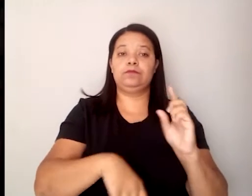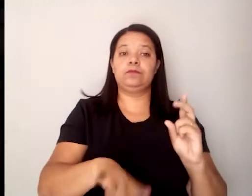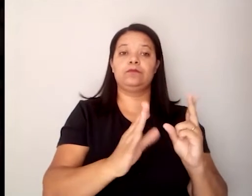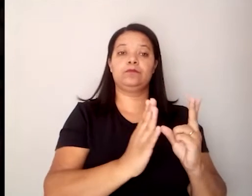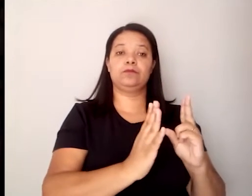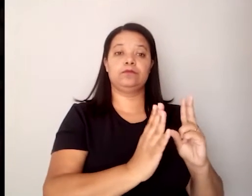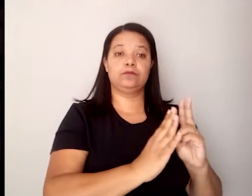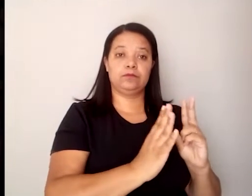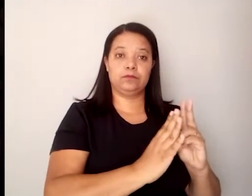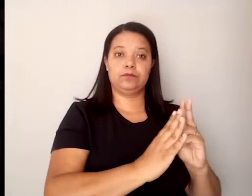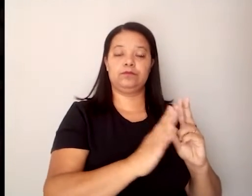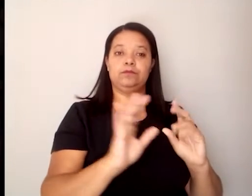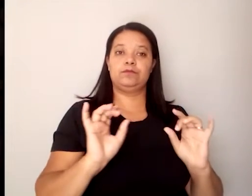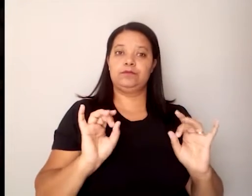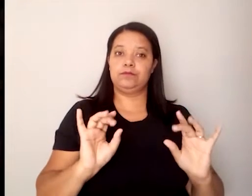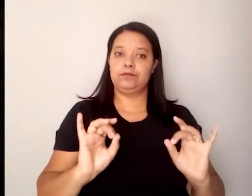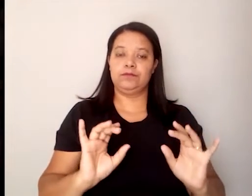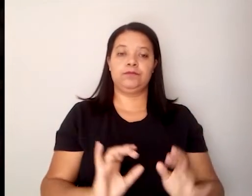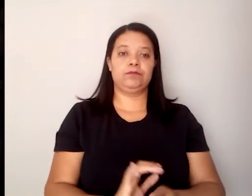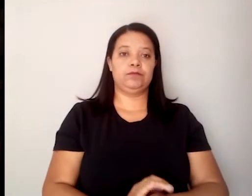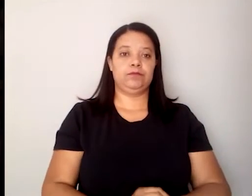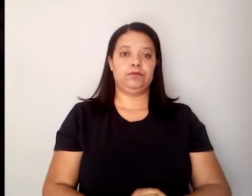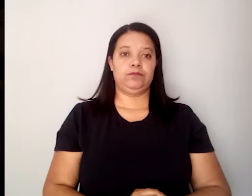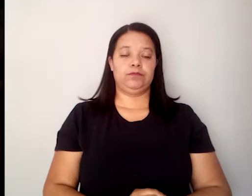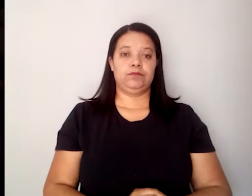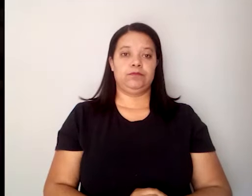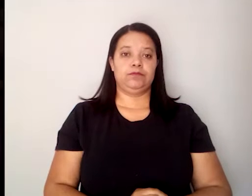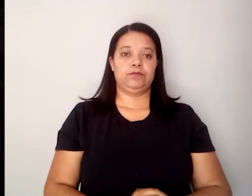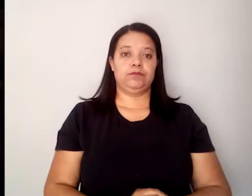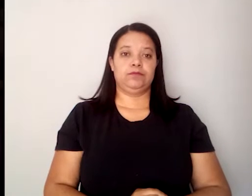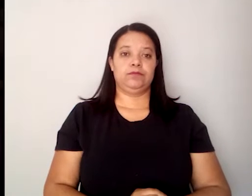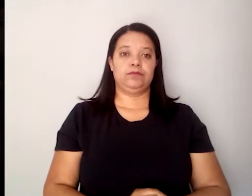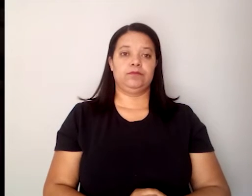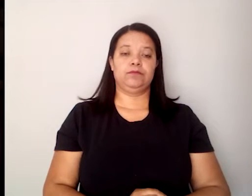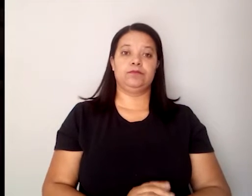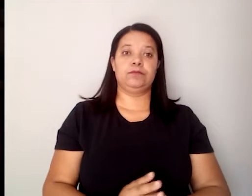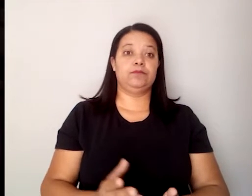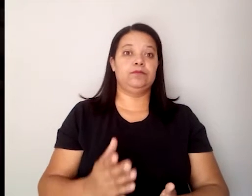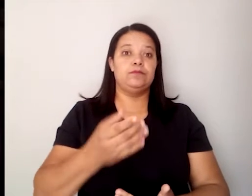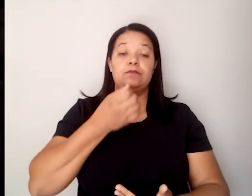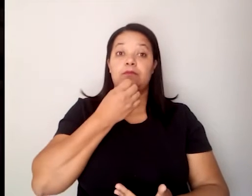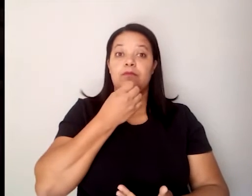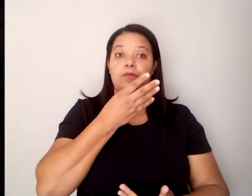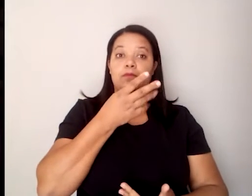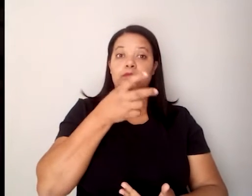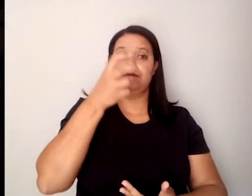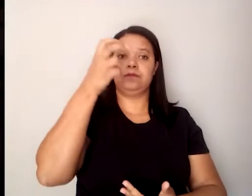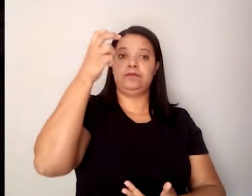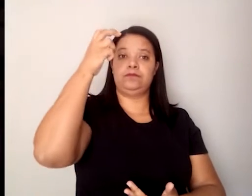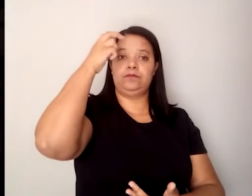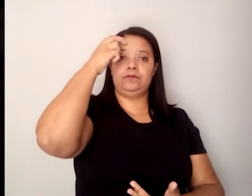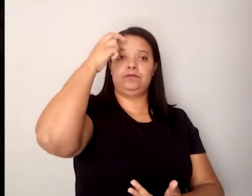aspectos especiais. Não, são poéticas tão ricas que,